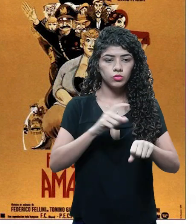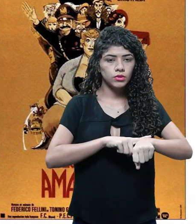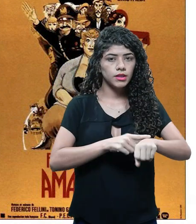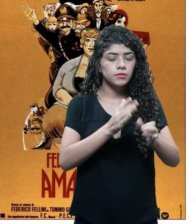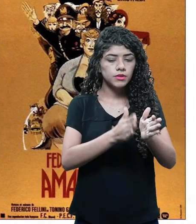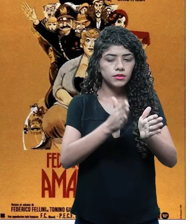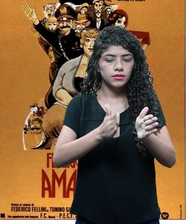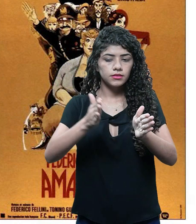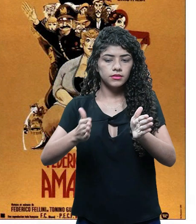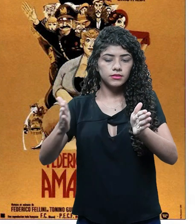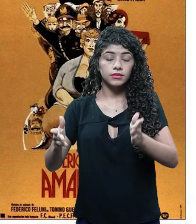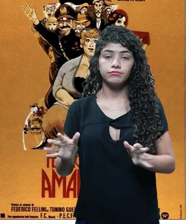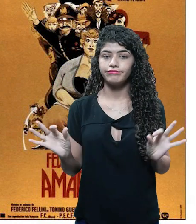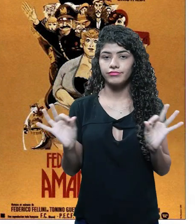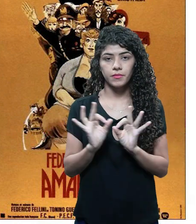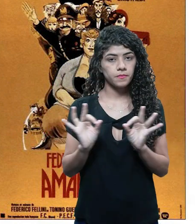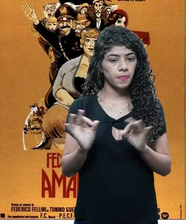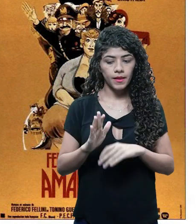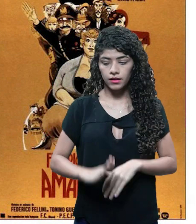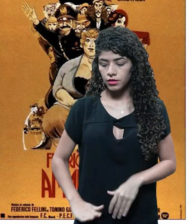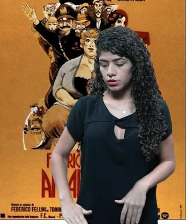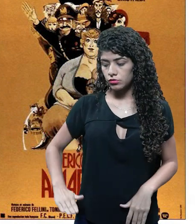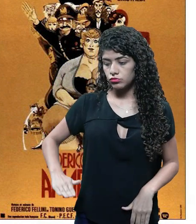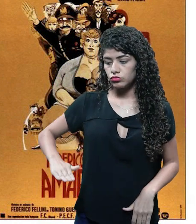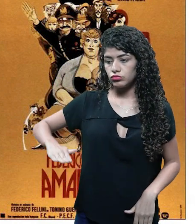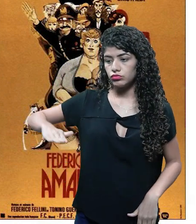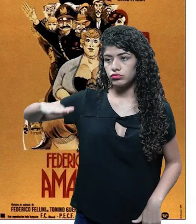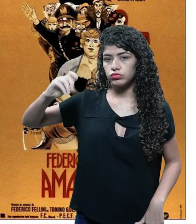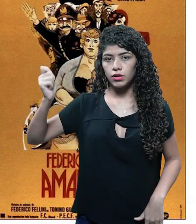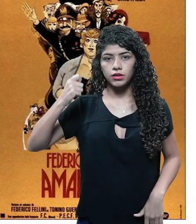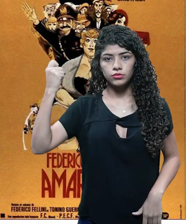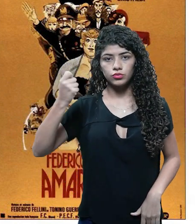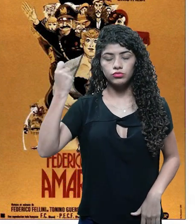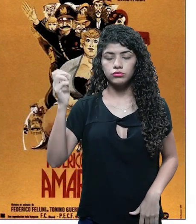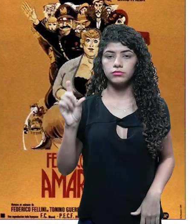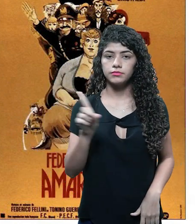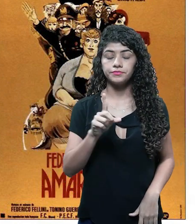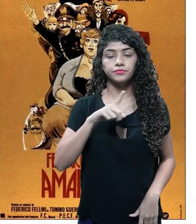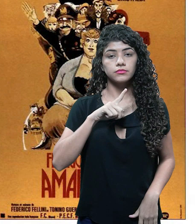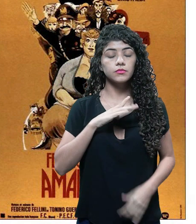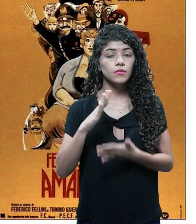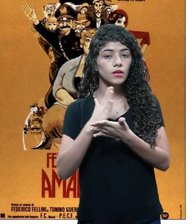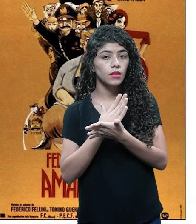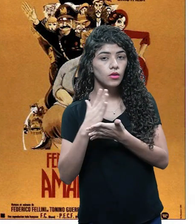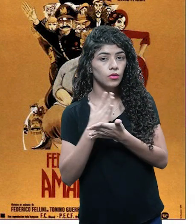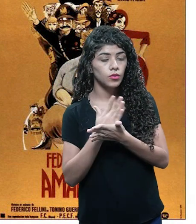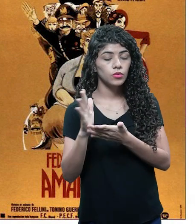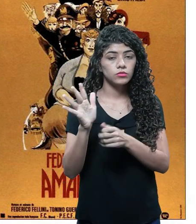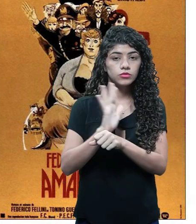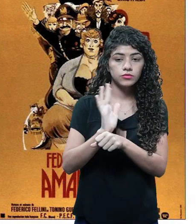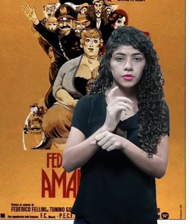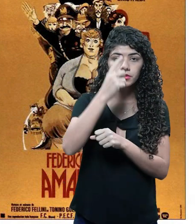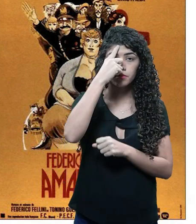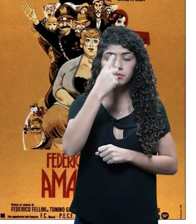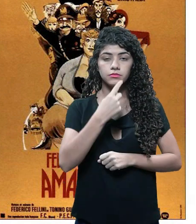cronológica, de quando era criança. Mas existem algumas cenas de flashback que vão